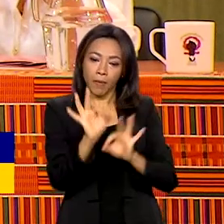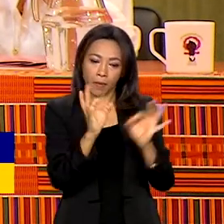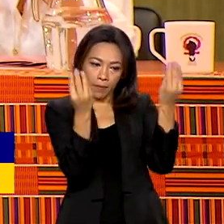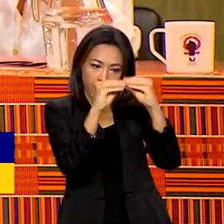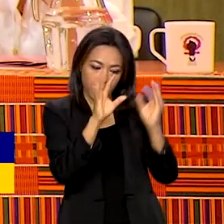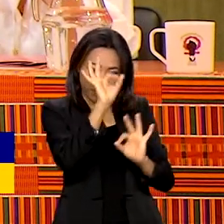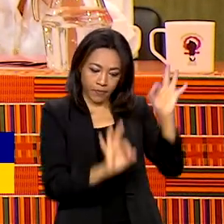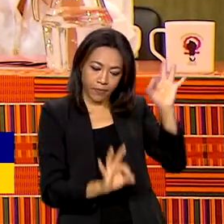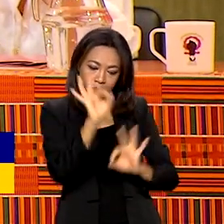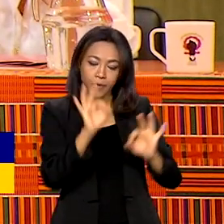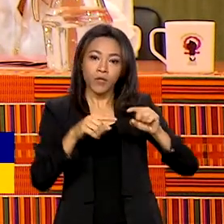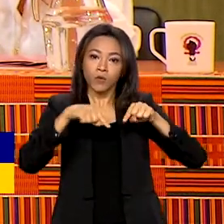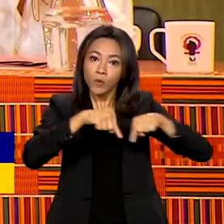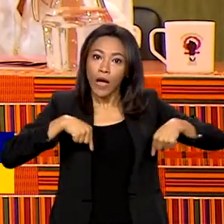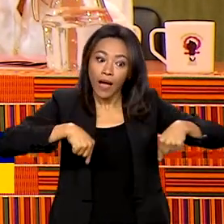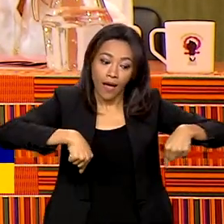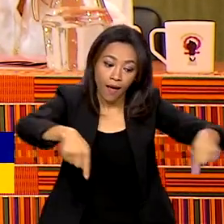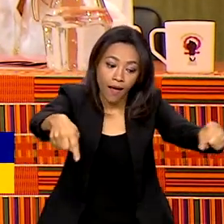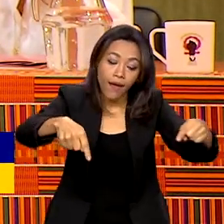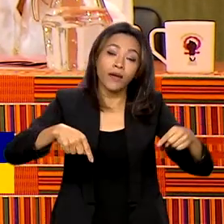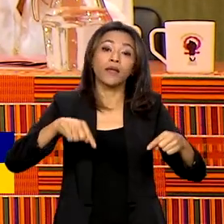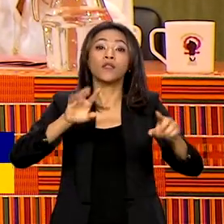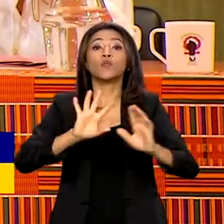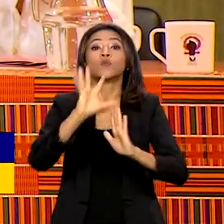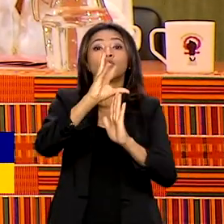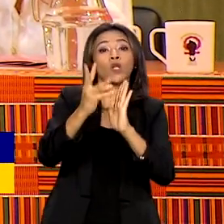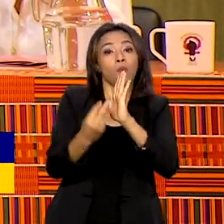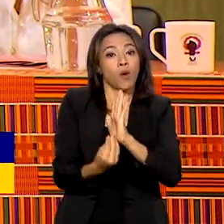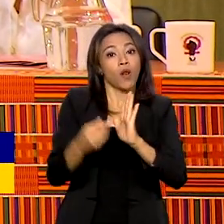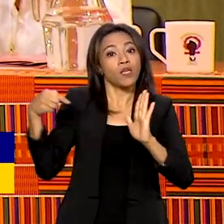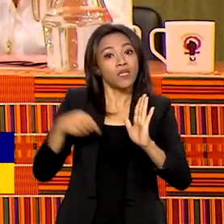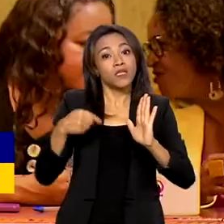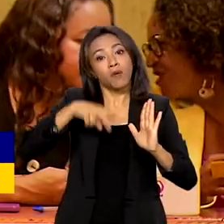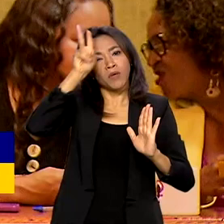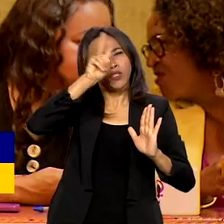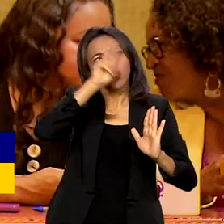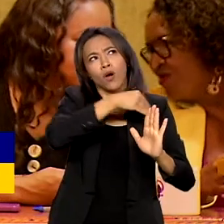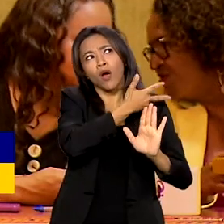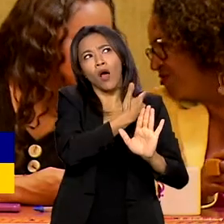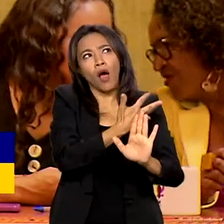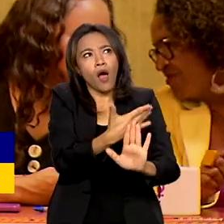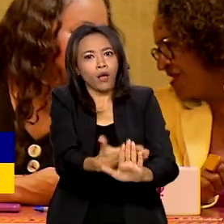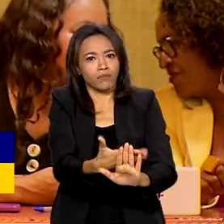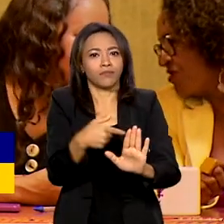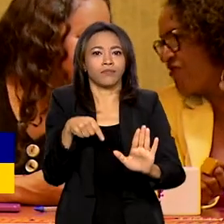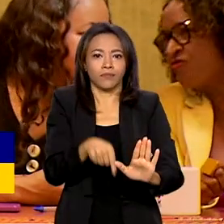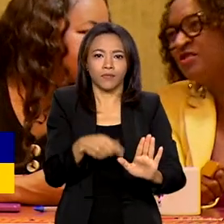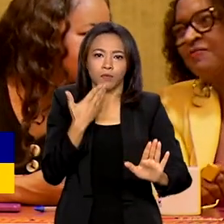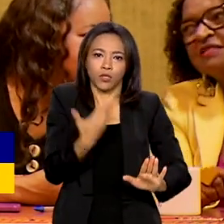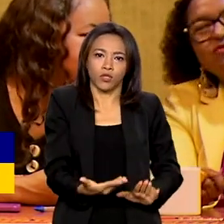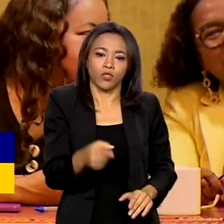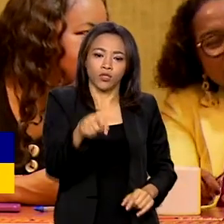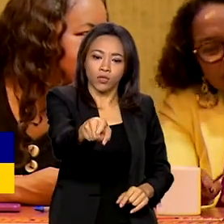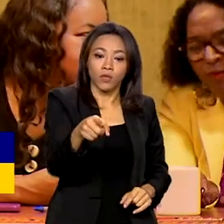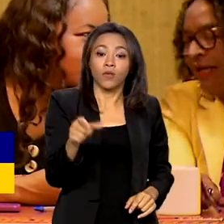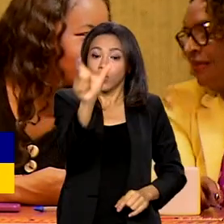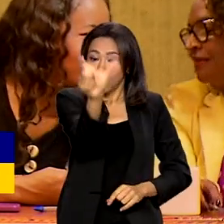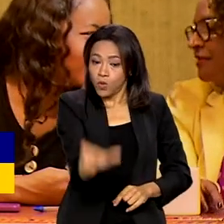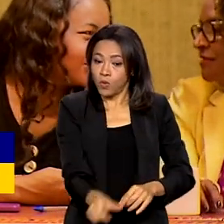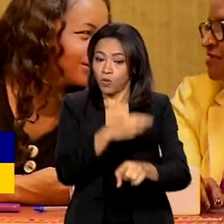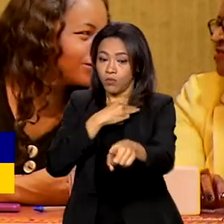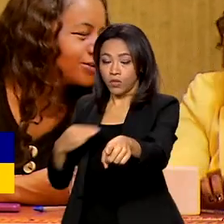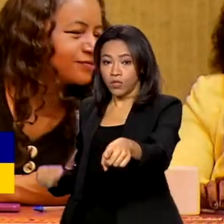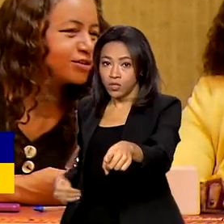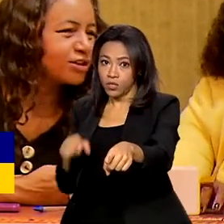quilombolas, uma demanda histórica da CONAC e do movimento quilombola. O ministro do Desenvolvimento Agrário e da